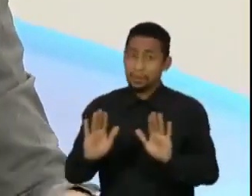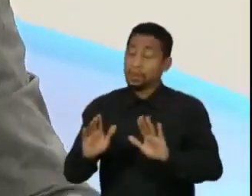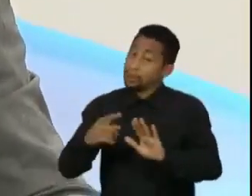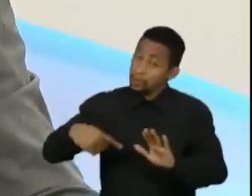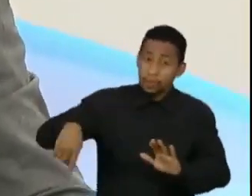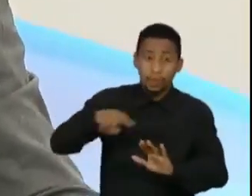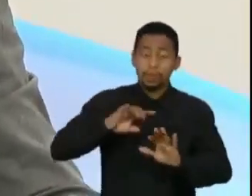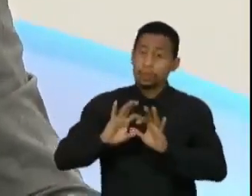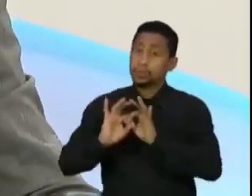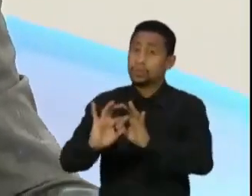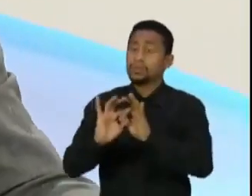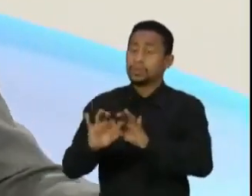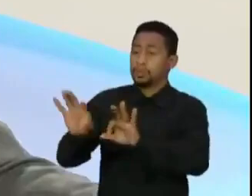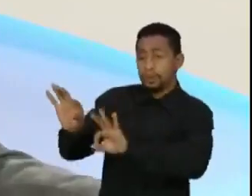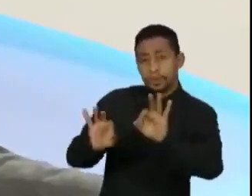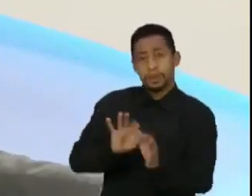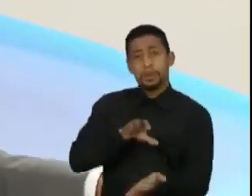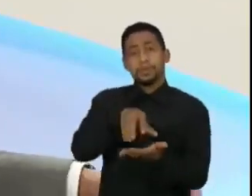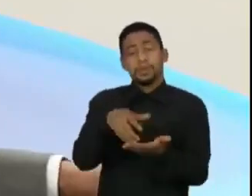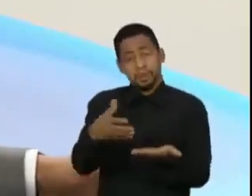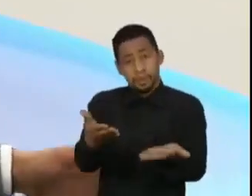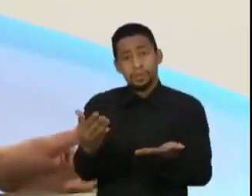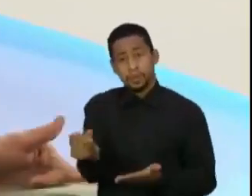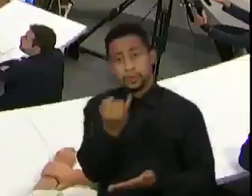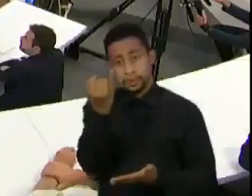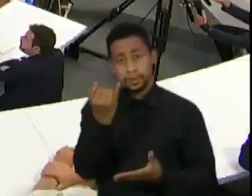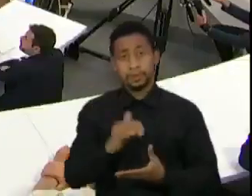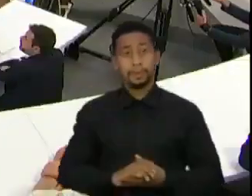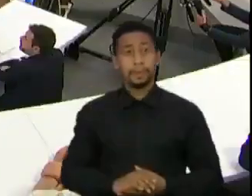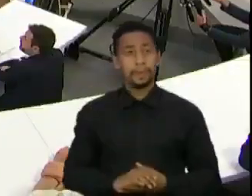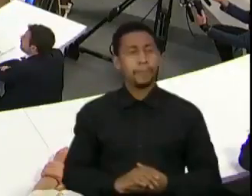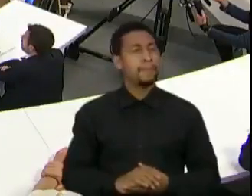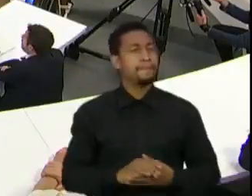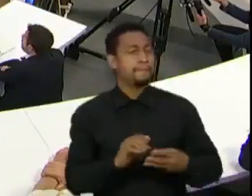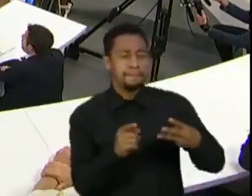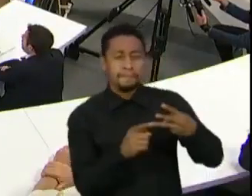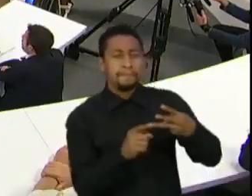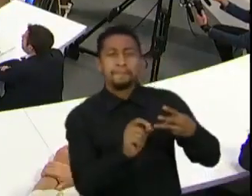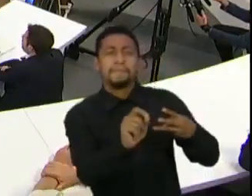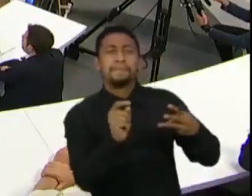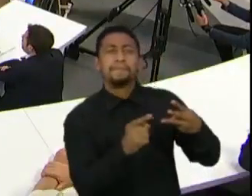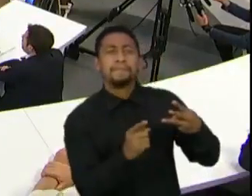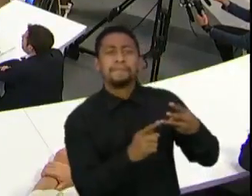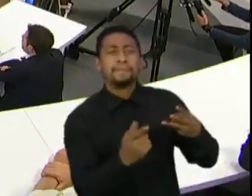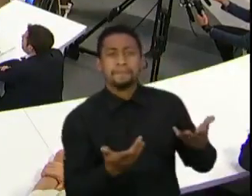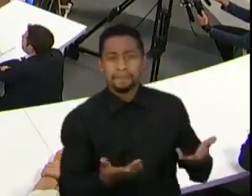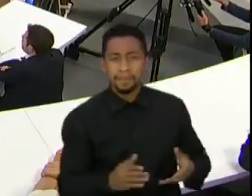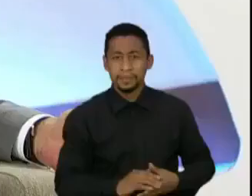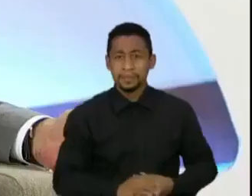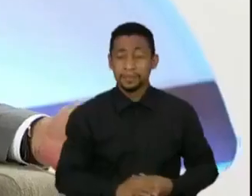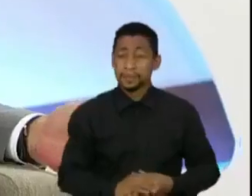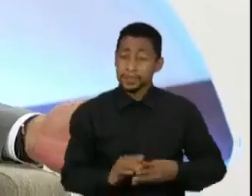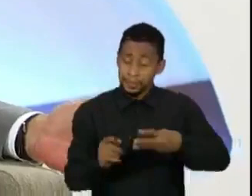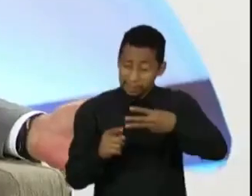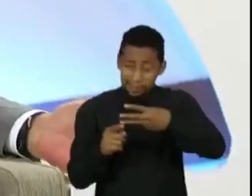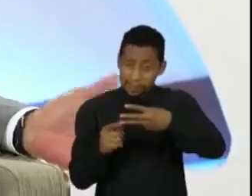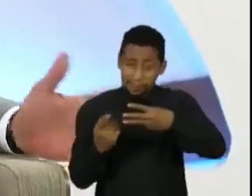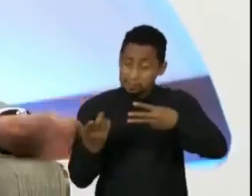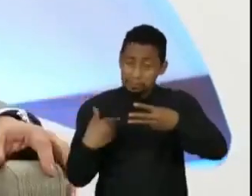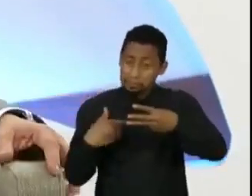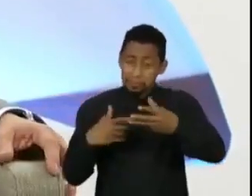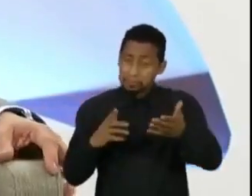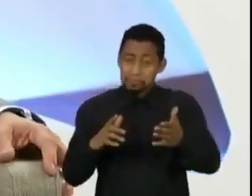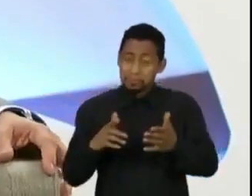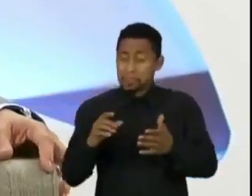para ter uma candidatura de centro. Bruno, Raul. Quem é a terceira via para o senhor? É alguém que não seja de